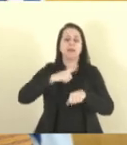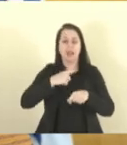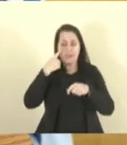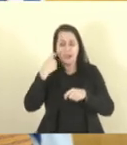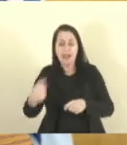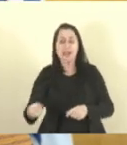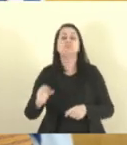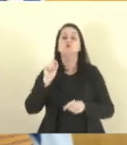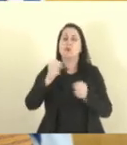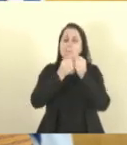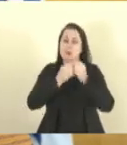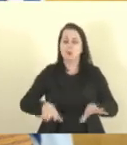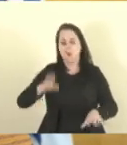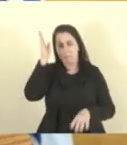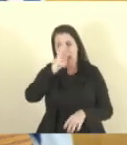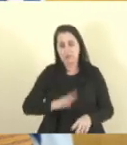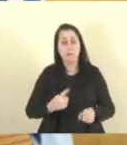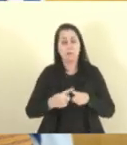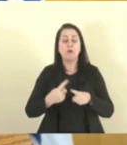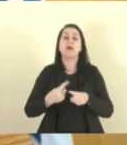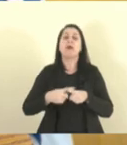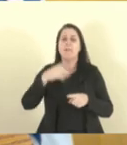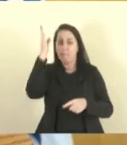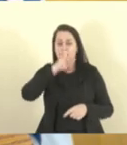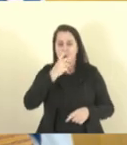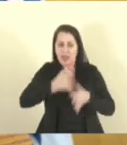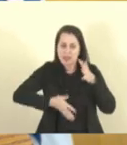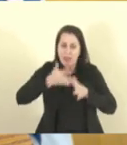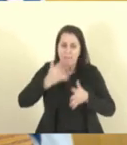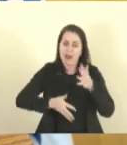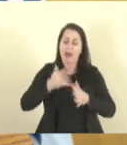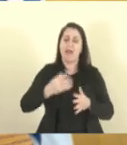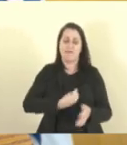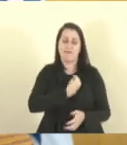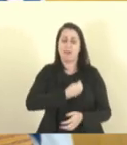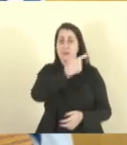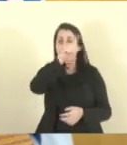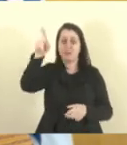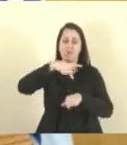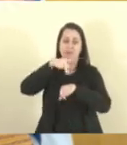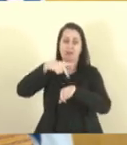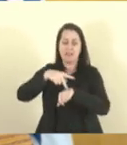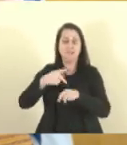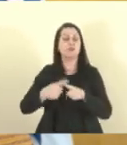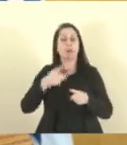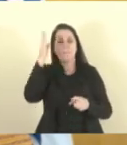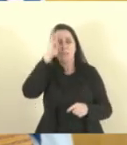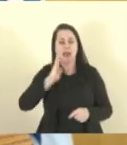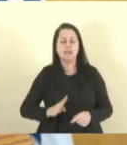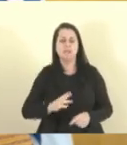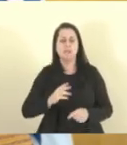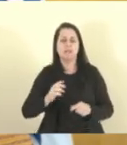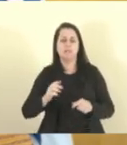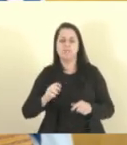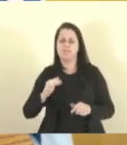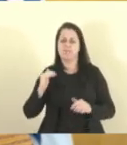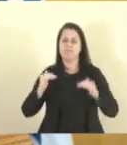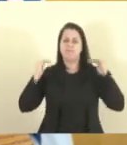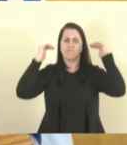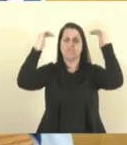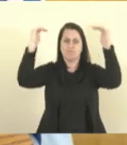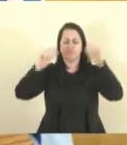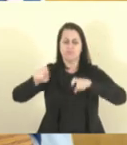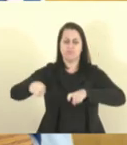prejudicar o Brasil já que o Brasil é a pedra no sapato deles o Brasil é o grande chefe desse carro da agricultura